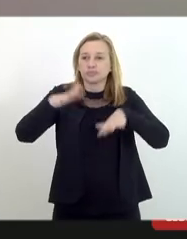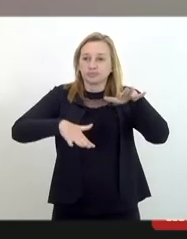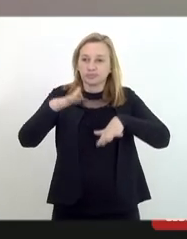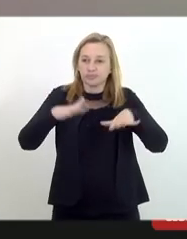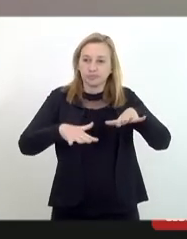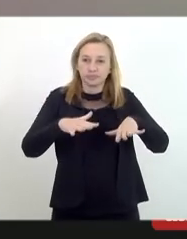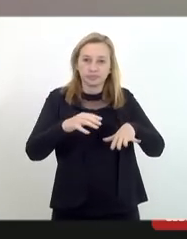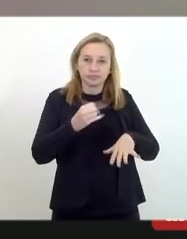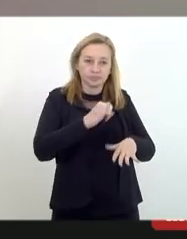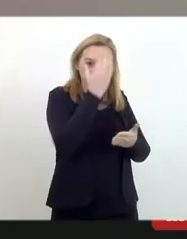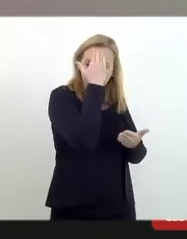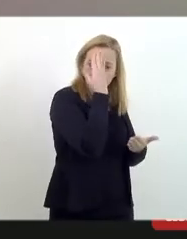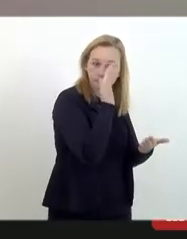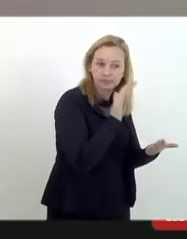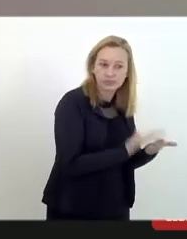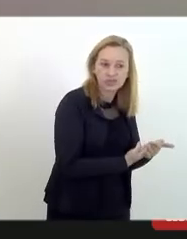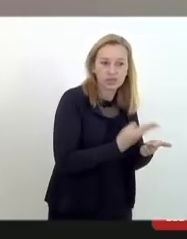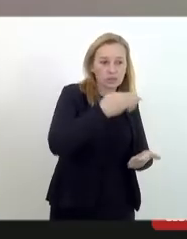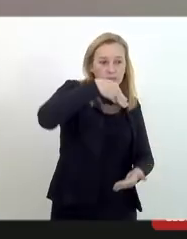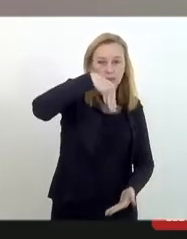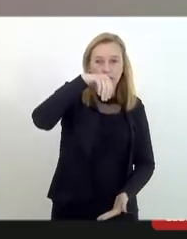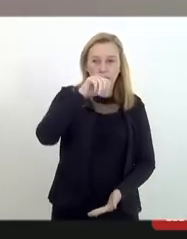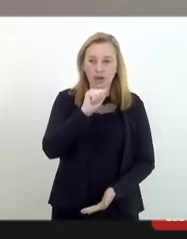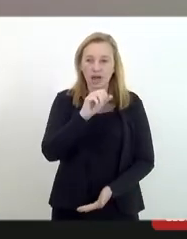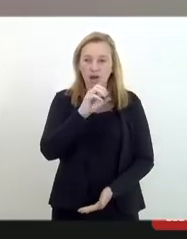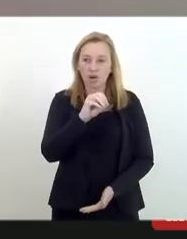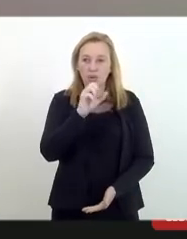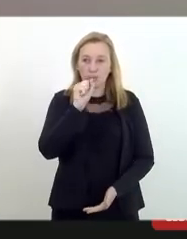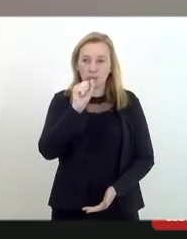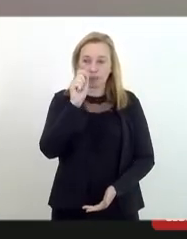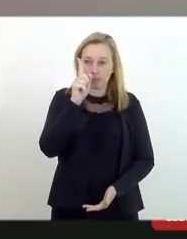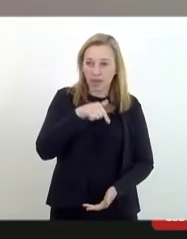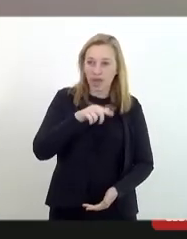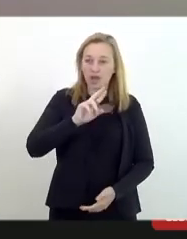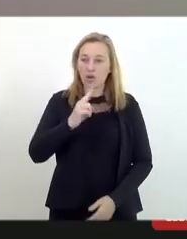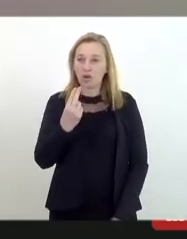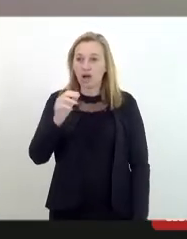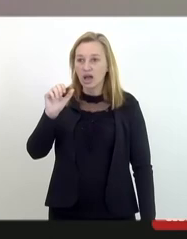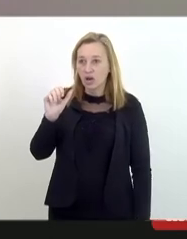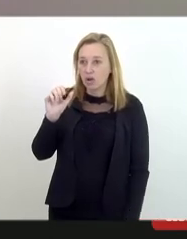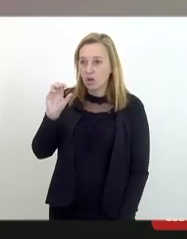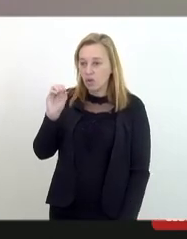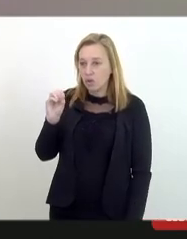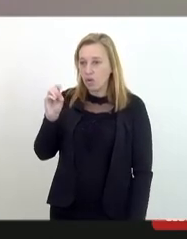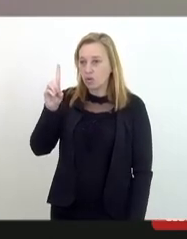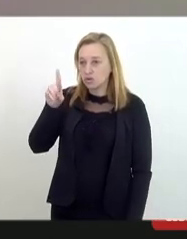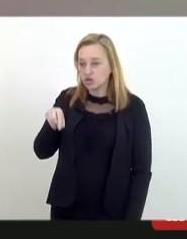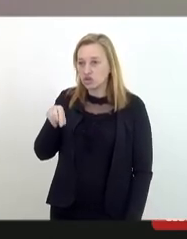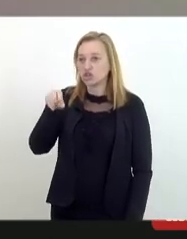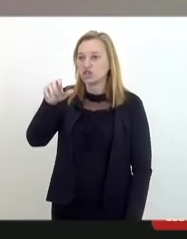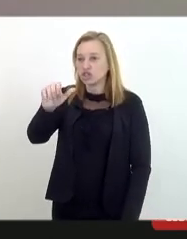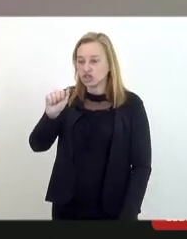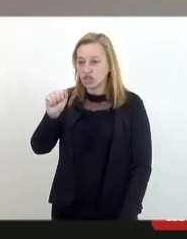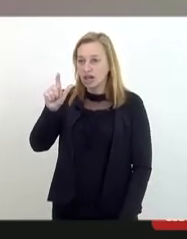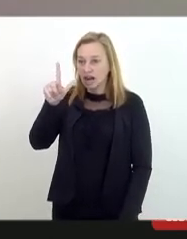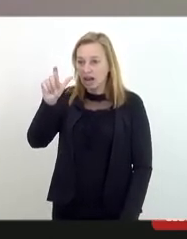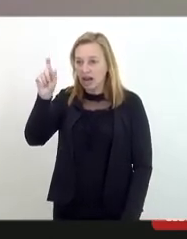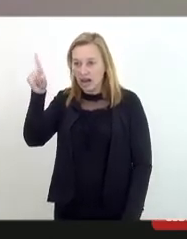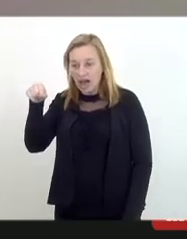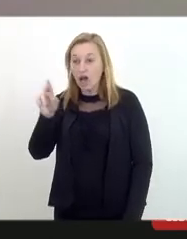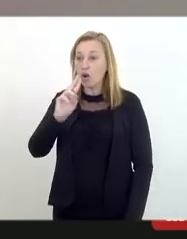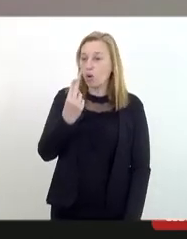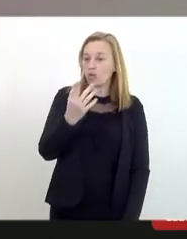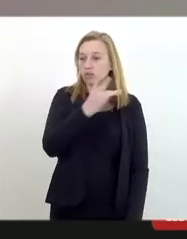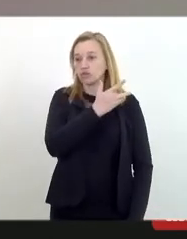acredita em Maomé em Oxalá ou Jesus Cristo só isso que a gente precisa um pouco para